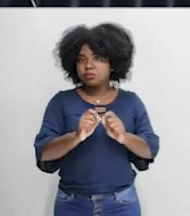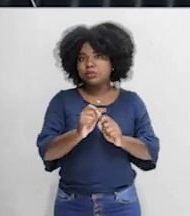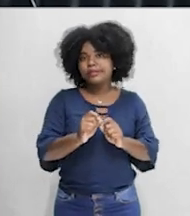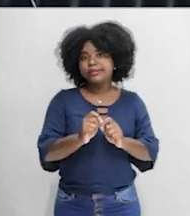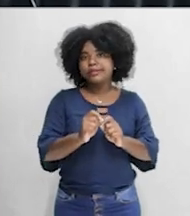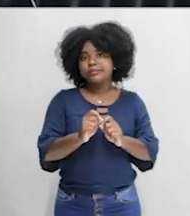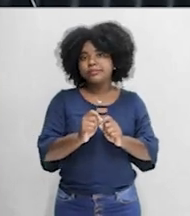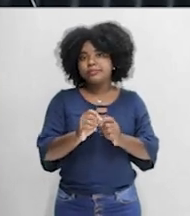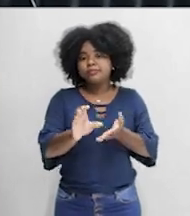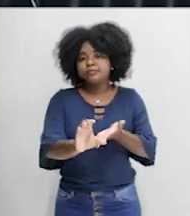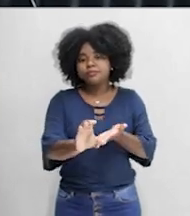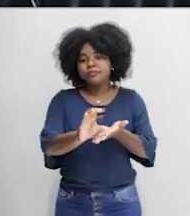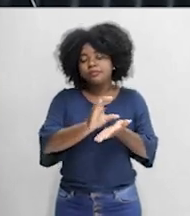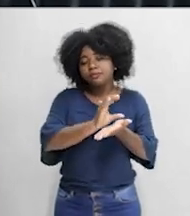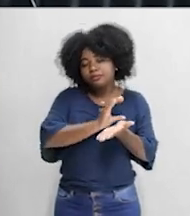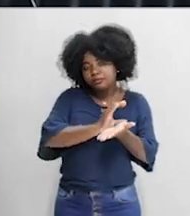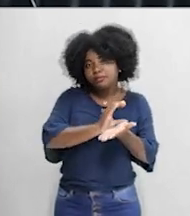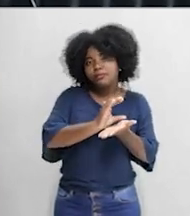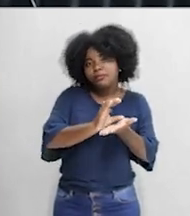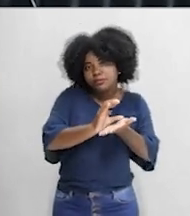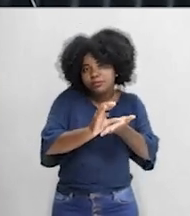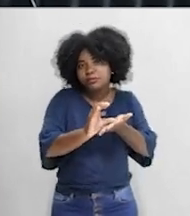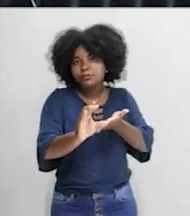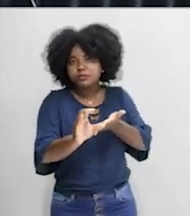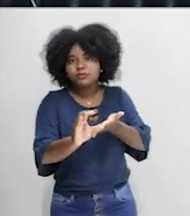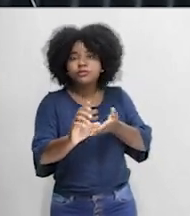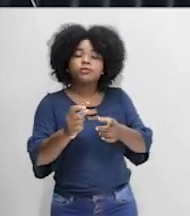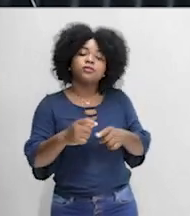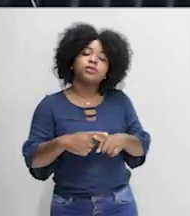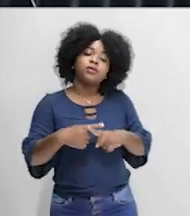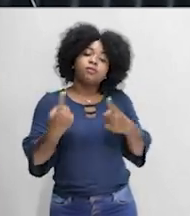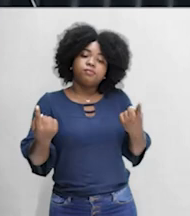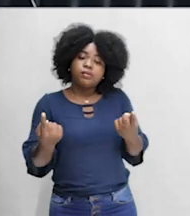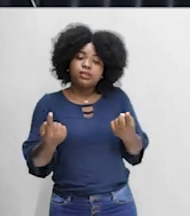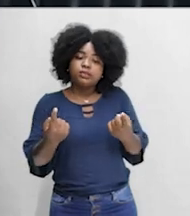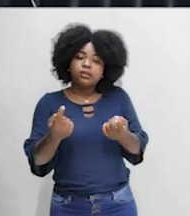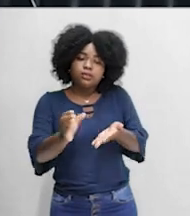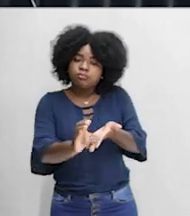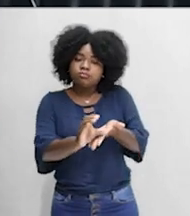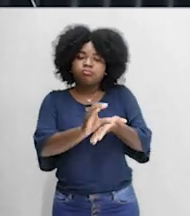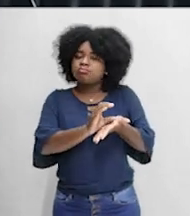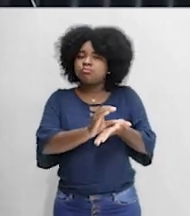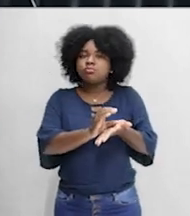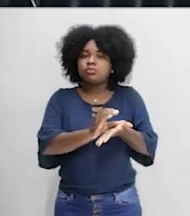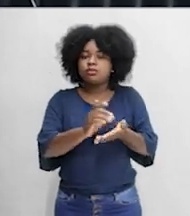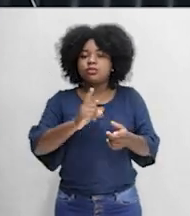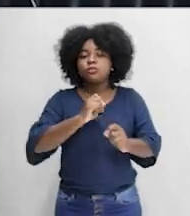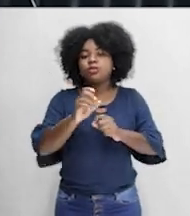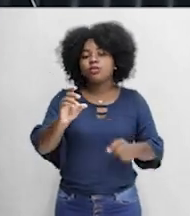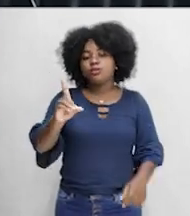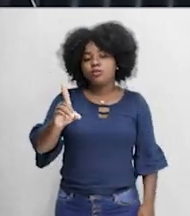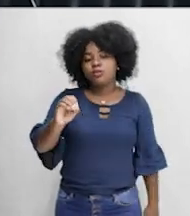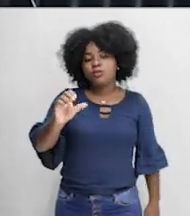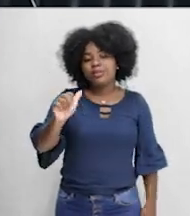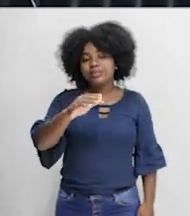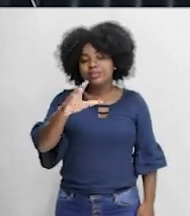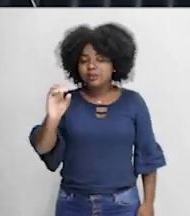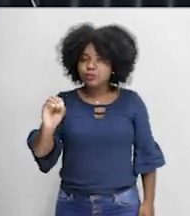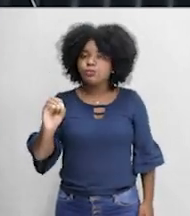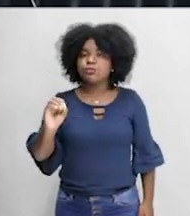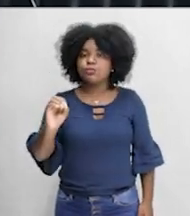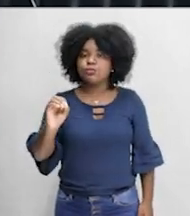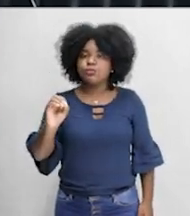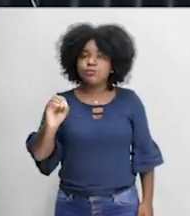lucro. Marcos, elas precisam de dinheiro. Claro que vão precisar de dinheiro. Mas através de doações para que as suas ações sejam